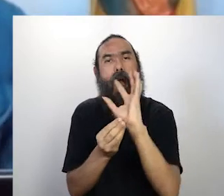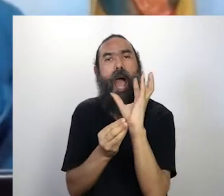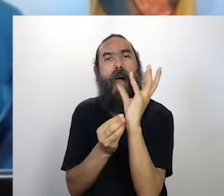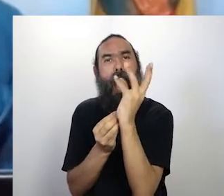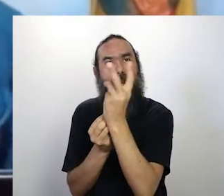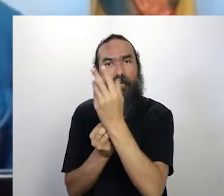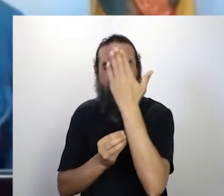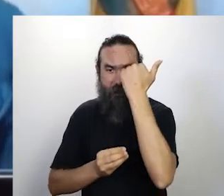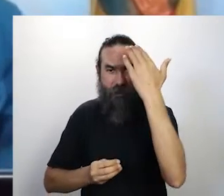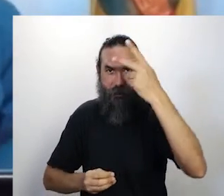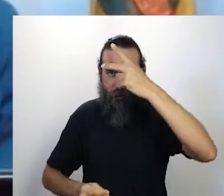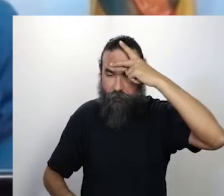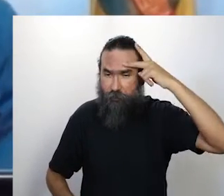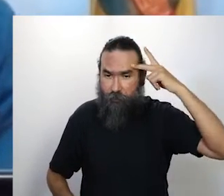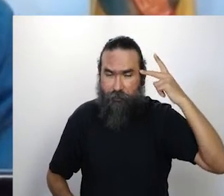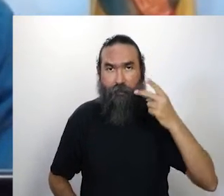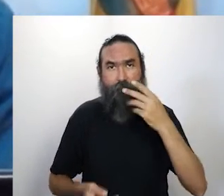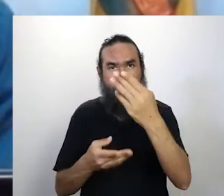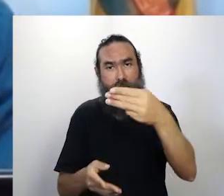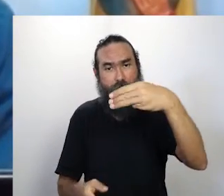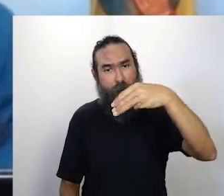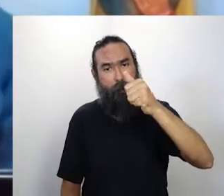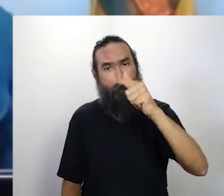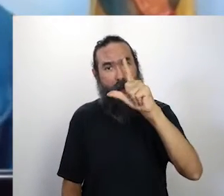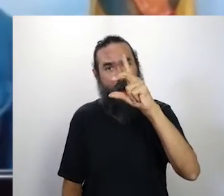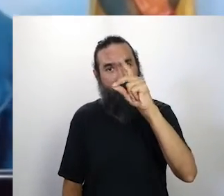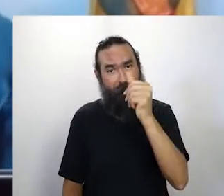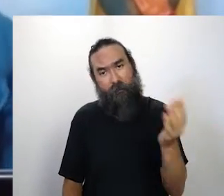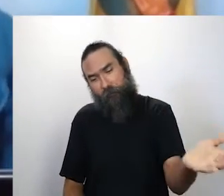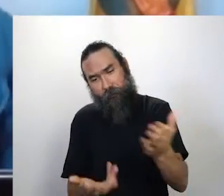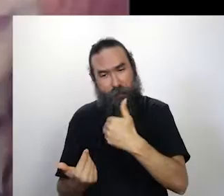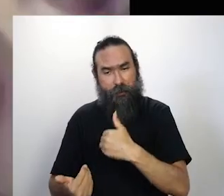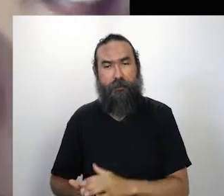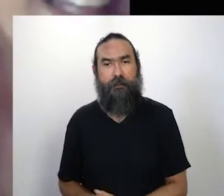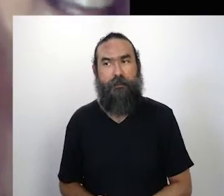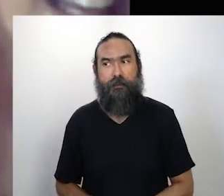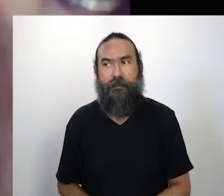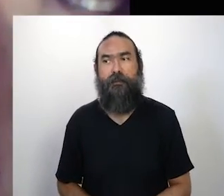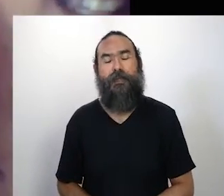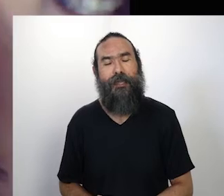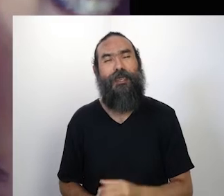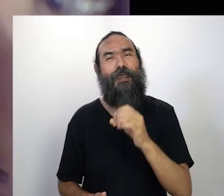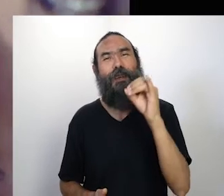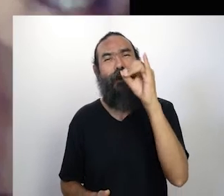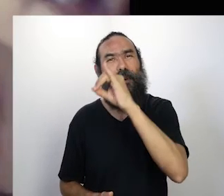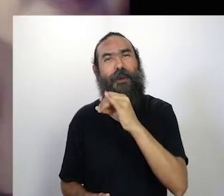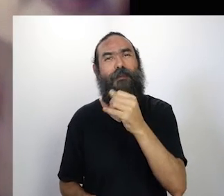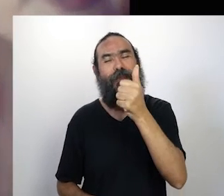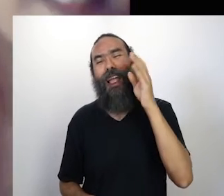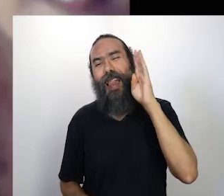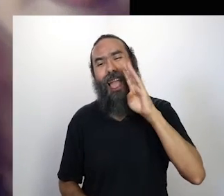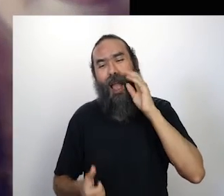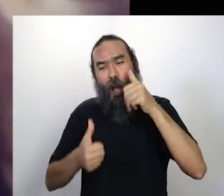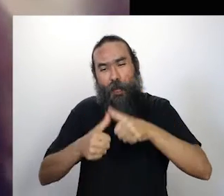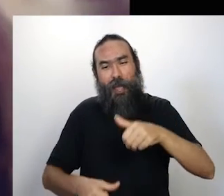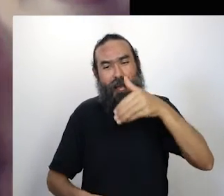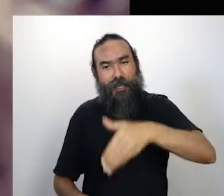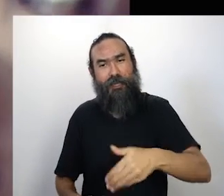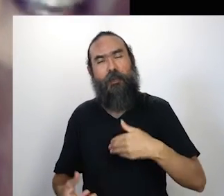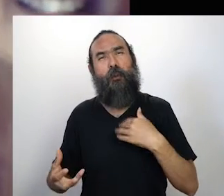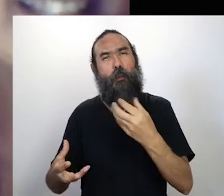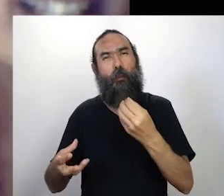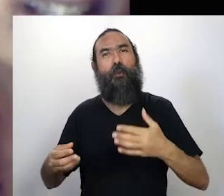Magda Pucci, arraste o banco e venha conversar com nós. Oi, que legal estar aqui, gente. Estou muito feliz